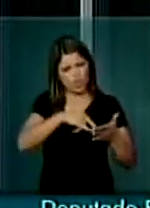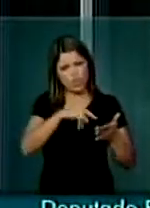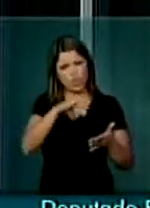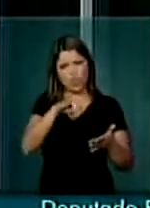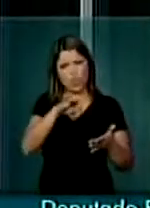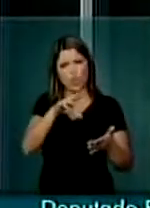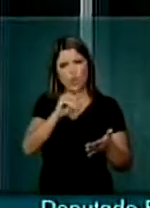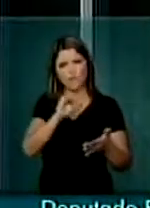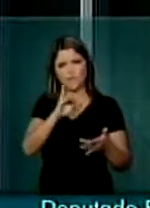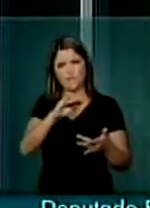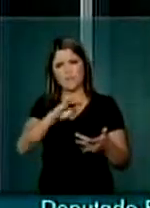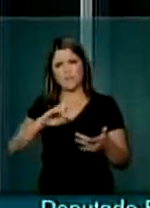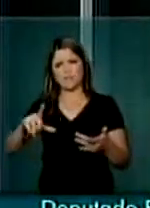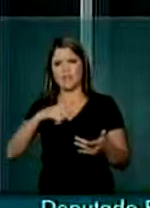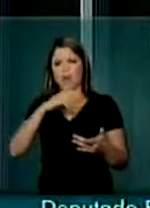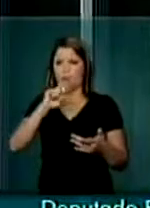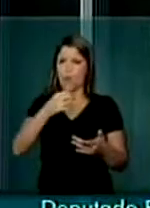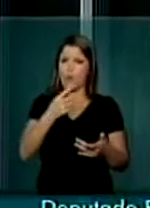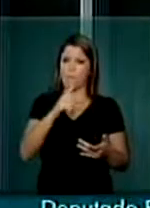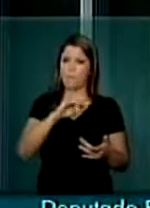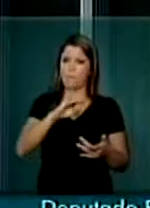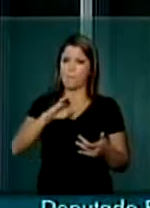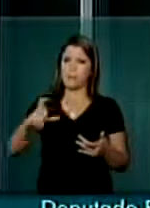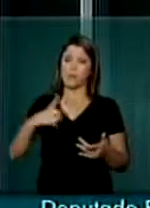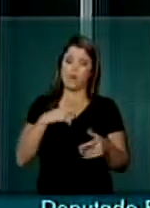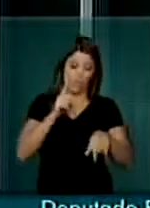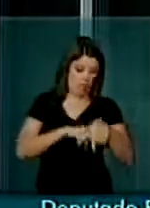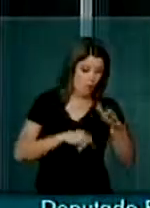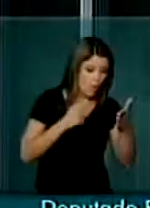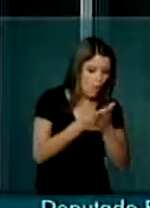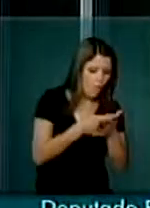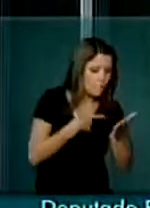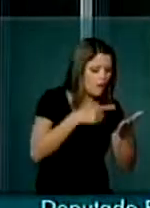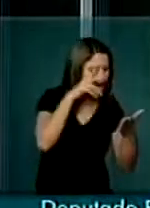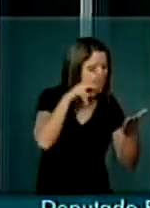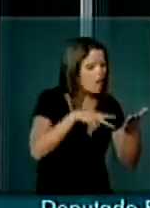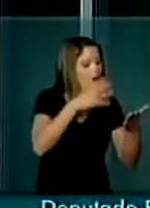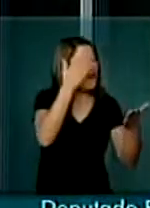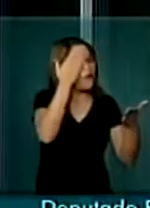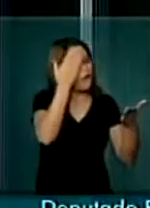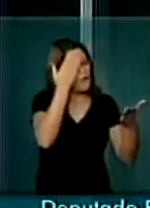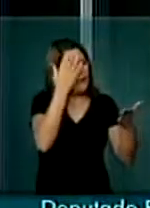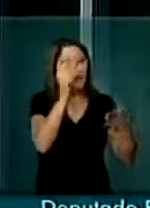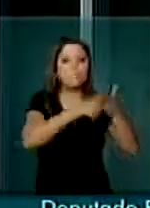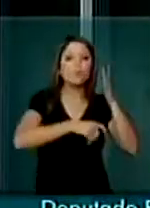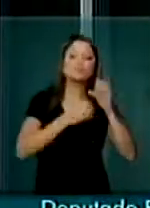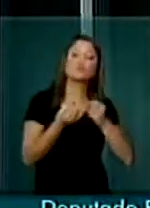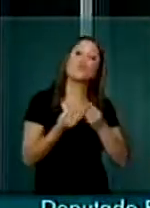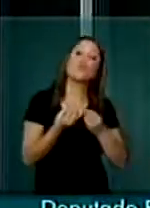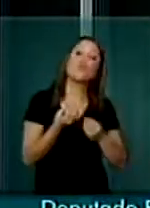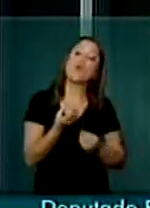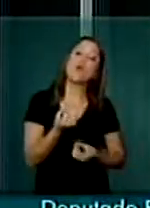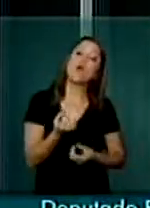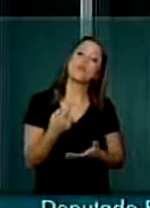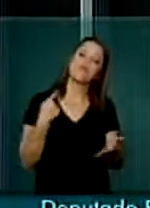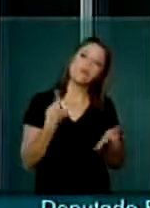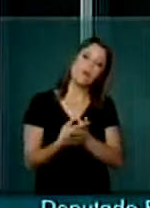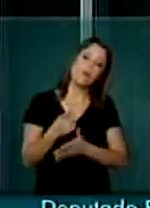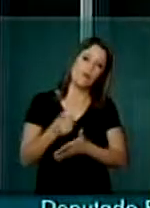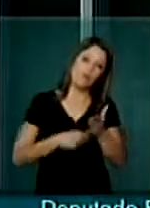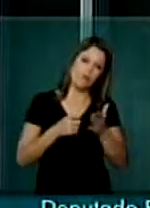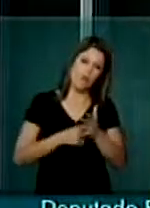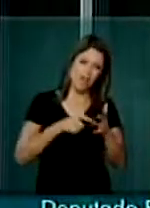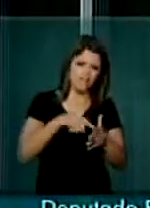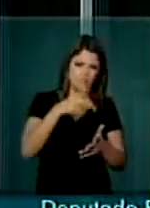ou painel eletrônico visível no ato da compra. Está regulamentando um dispositivo constitucional. Esse projeto já tem